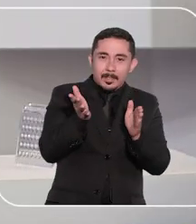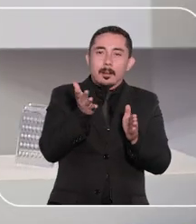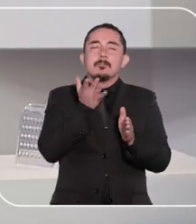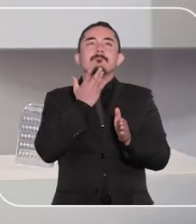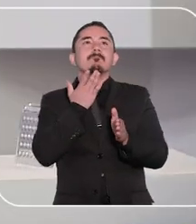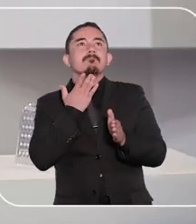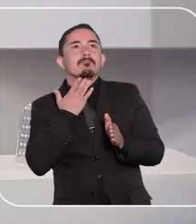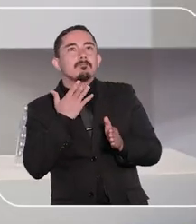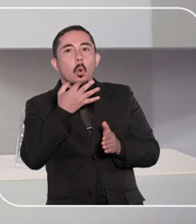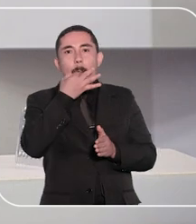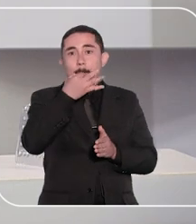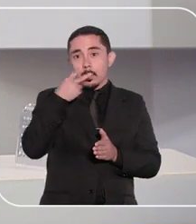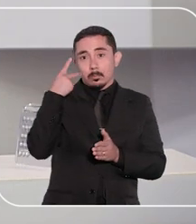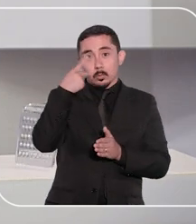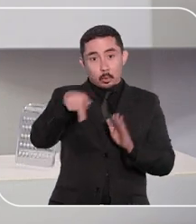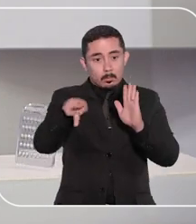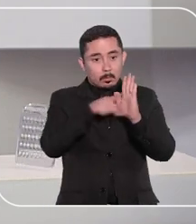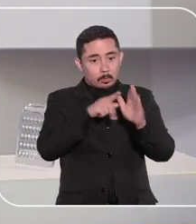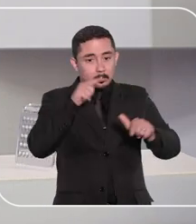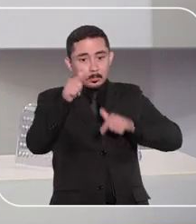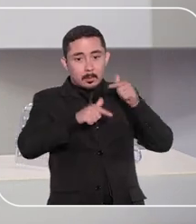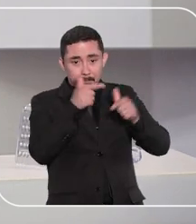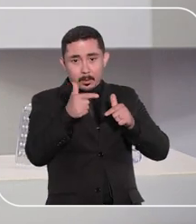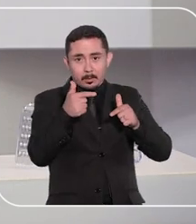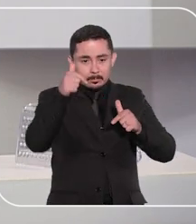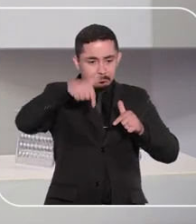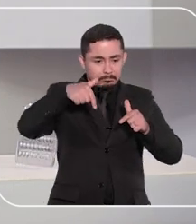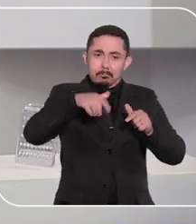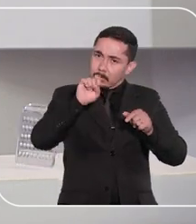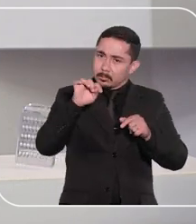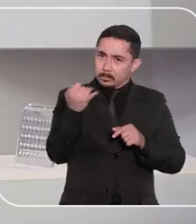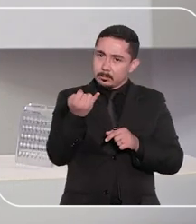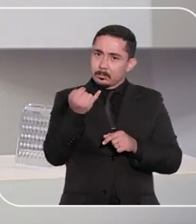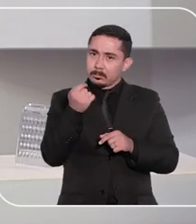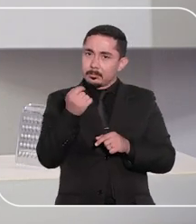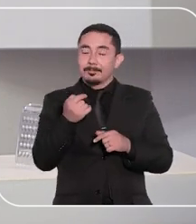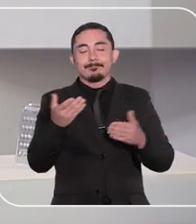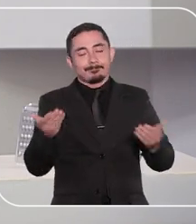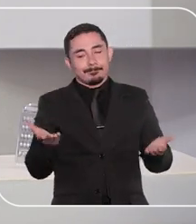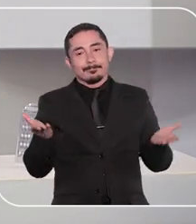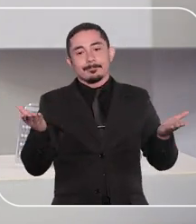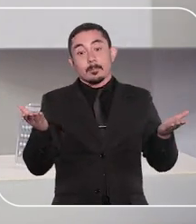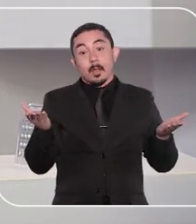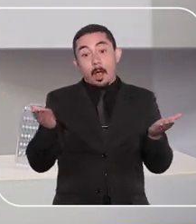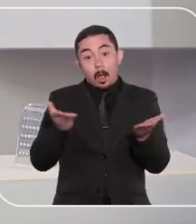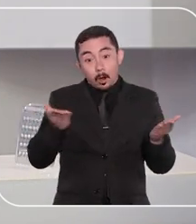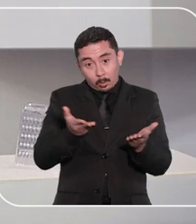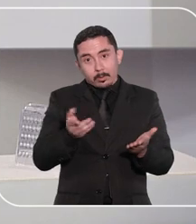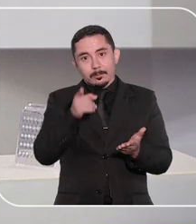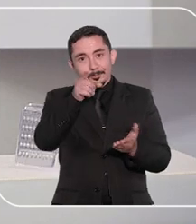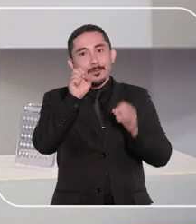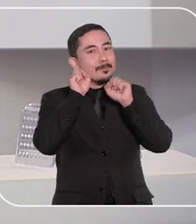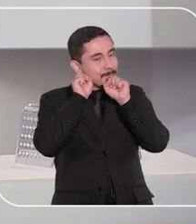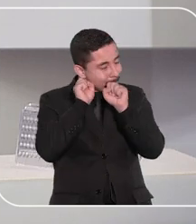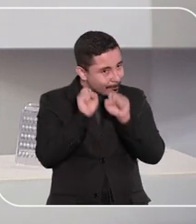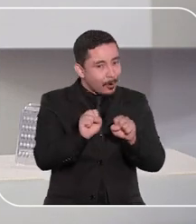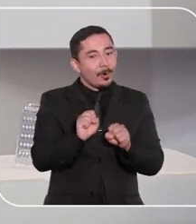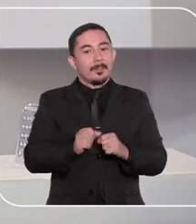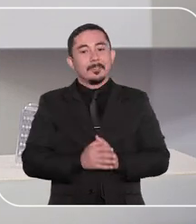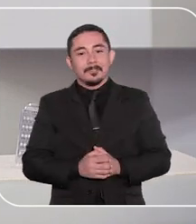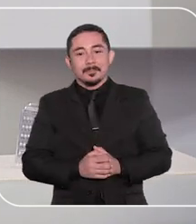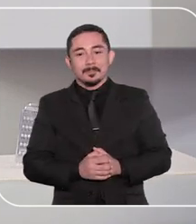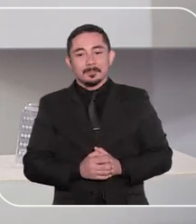vontade de falar a sua opinião sobre o serviço prestado pelo STJ? Pois então, essa é a sua